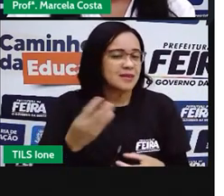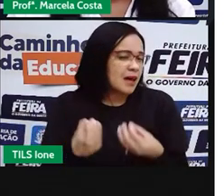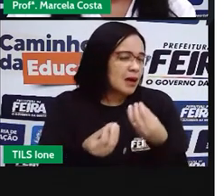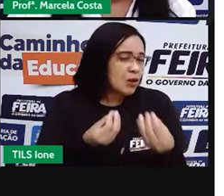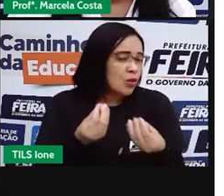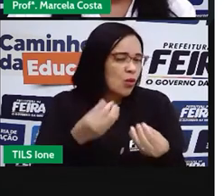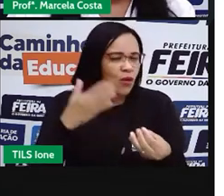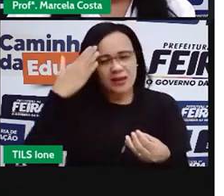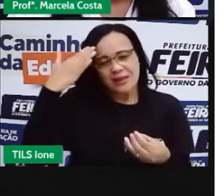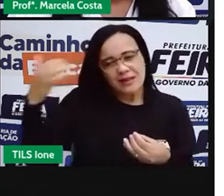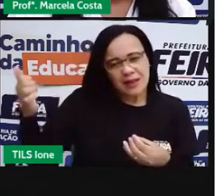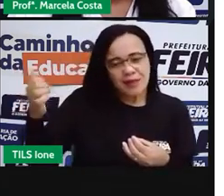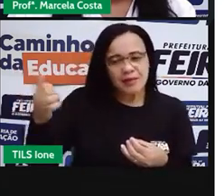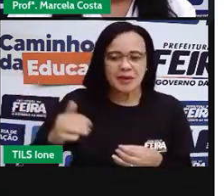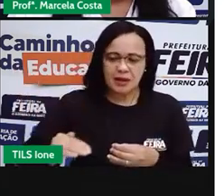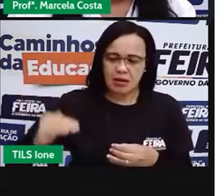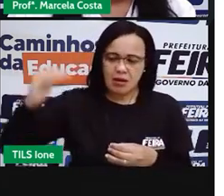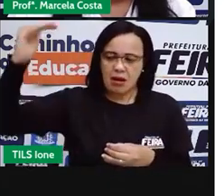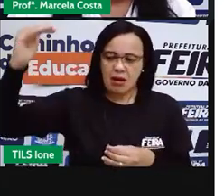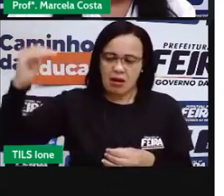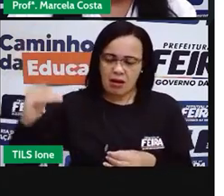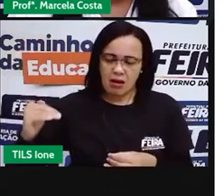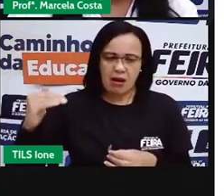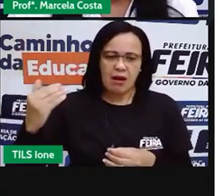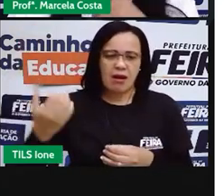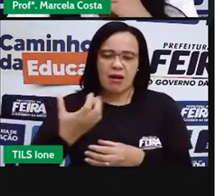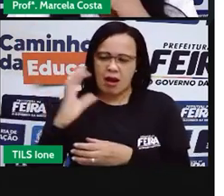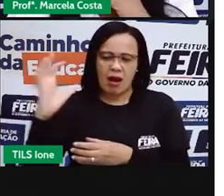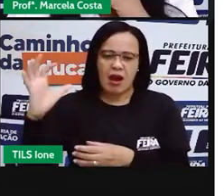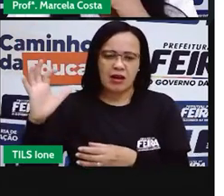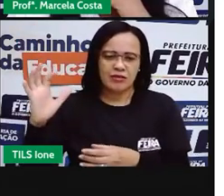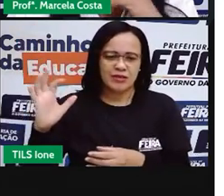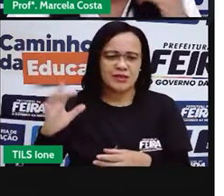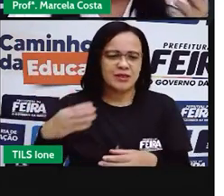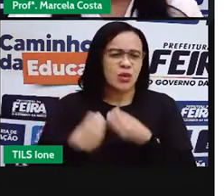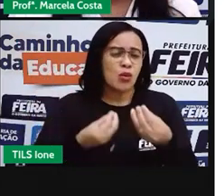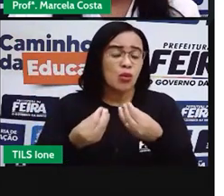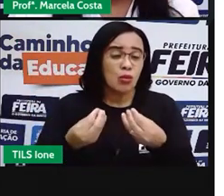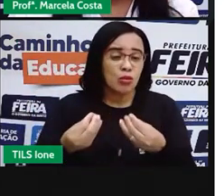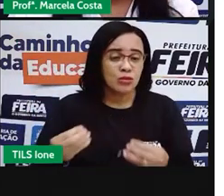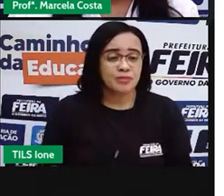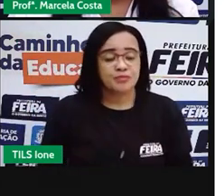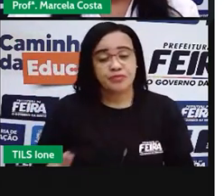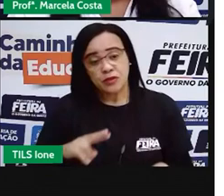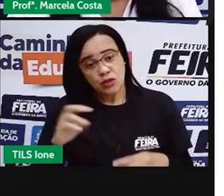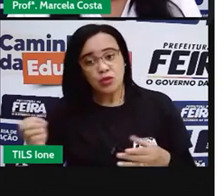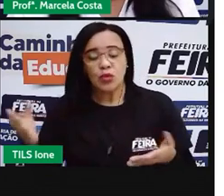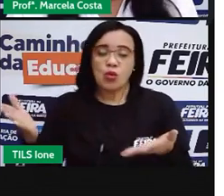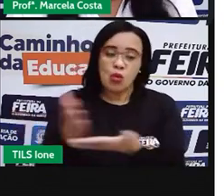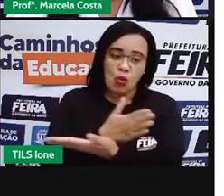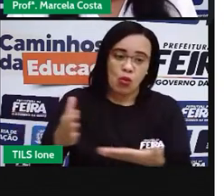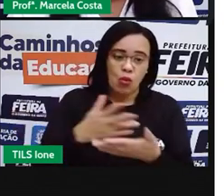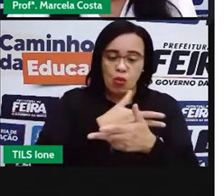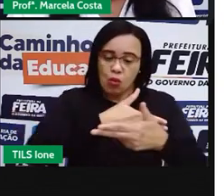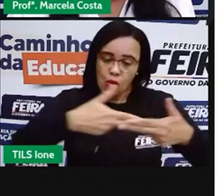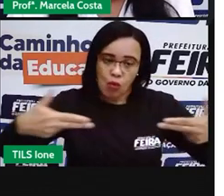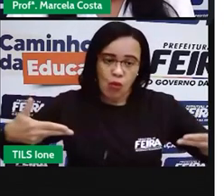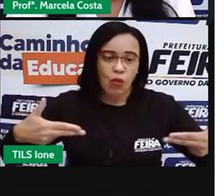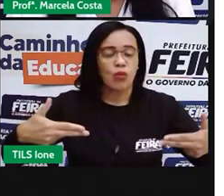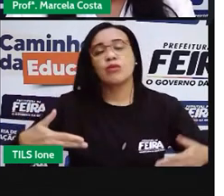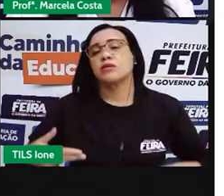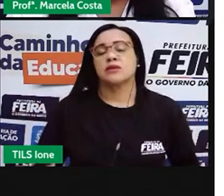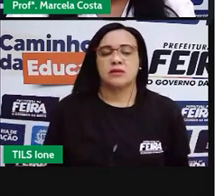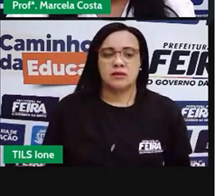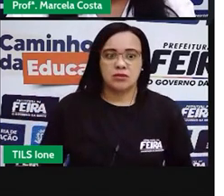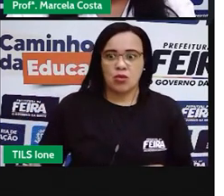de uma árvore ou de algum objeto. Ou também a altura